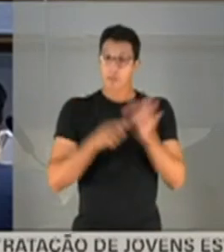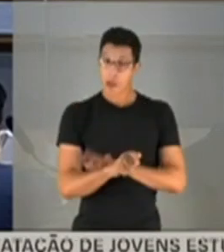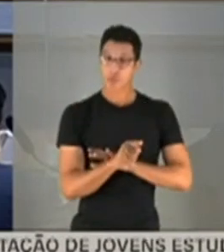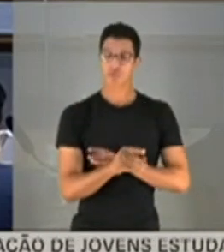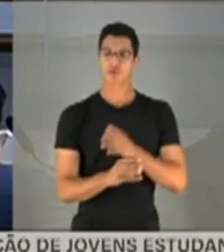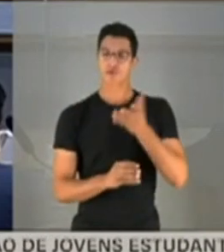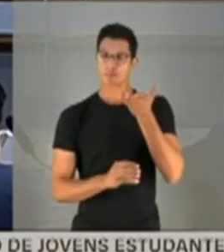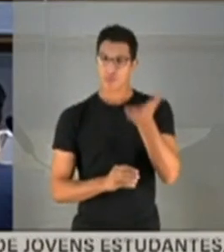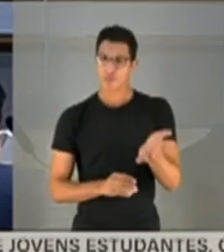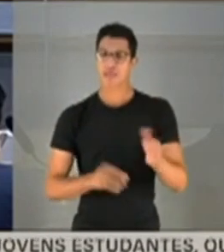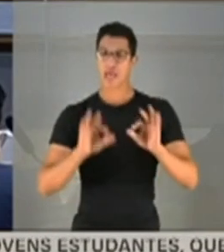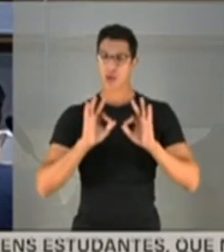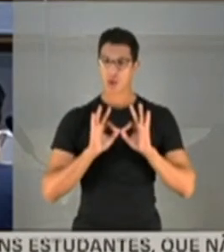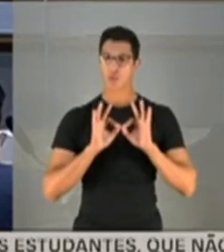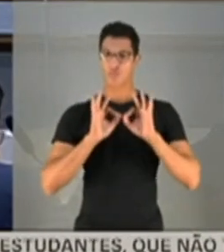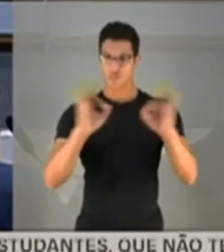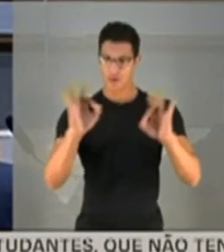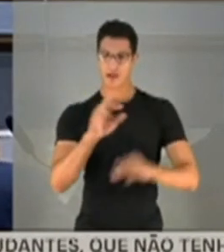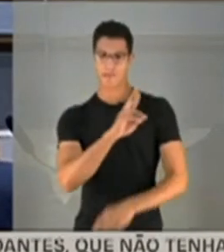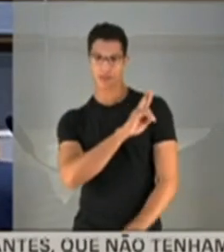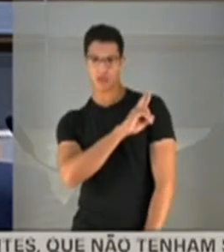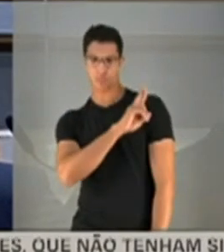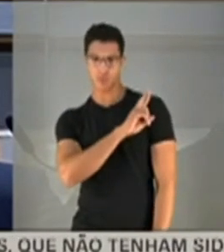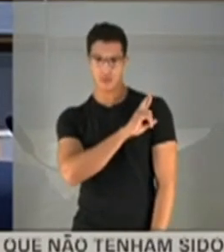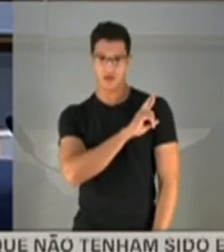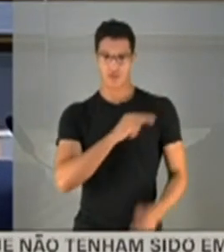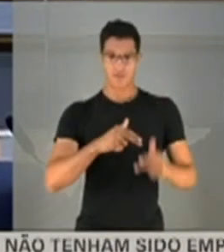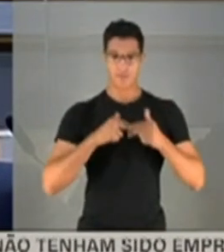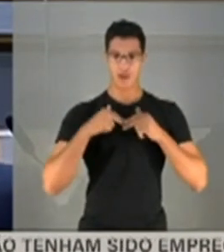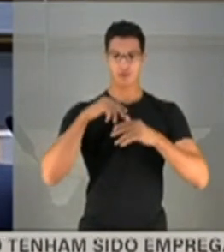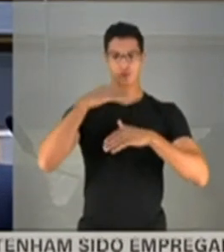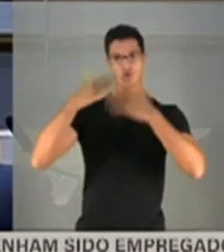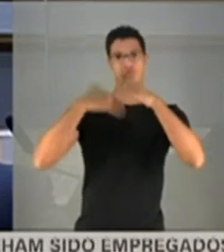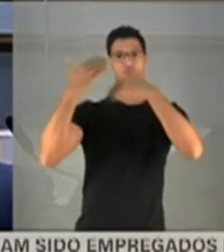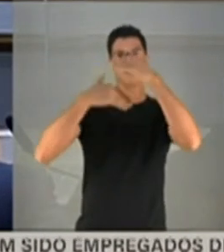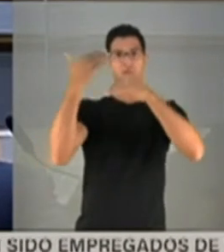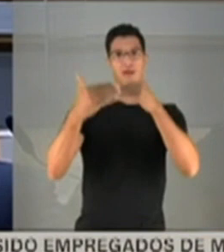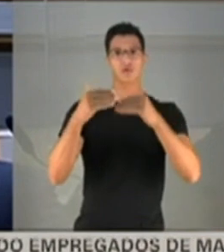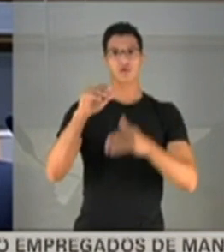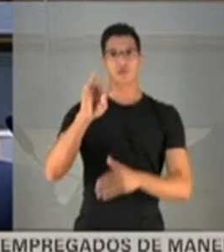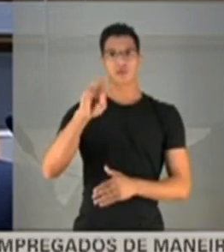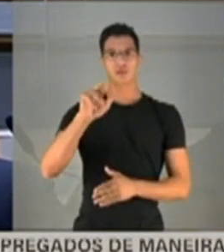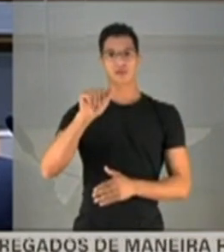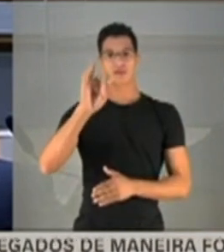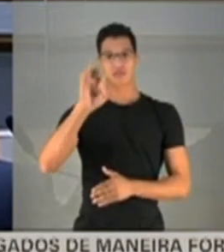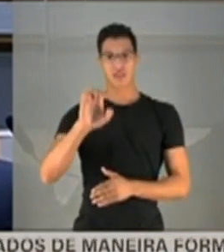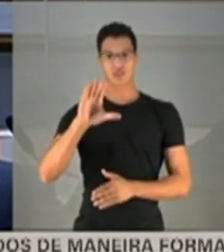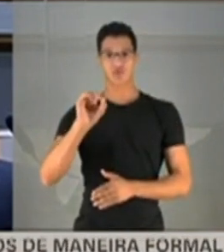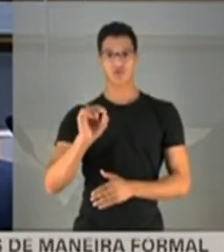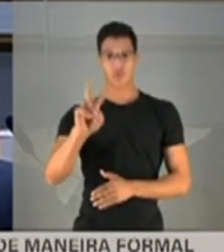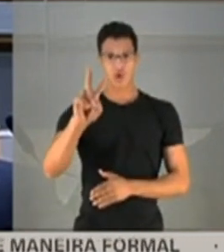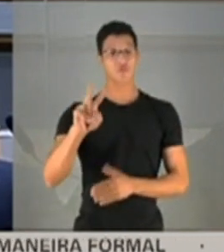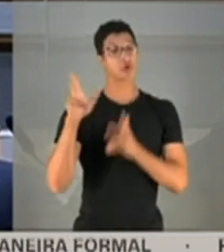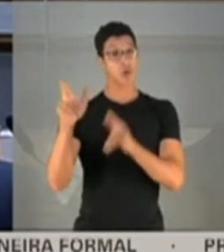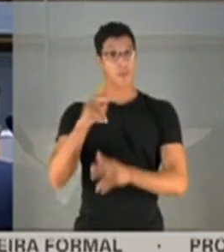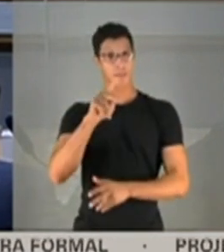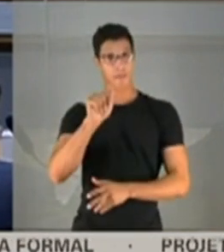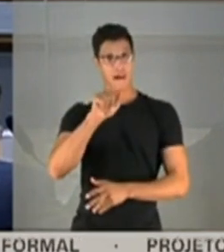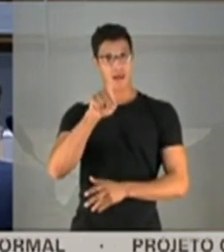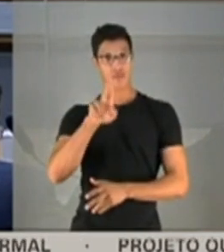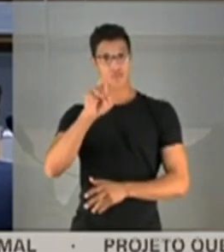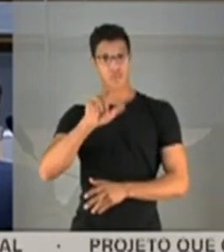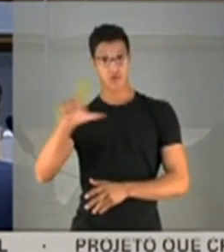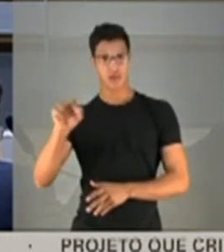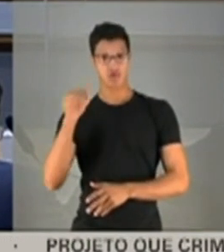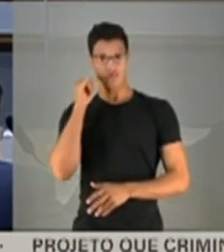Vossa senhoria confirma que foi a responsável pelo desenvolvimento do Tratcov, como falou o Pazuello? Eu não